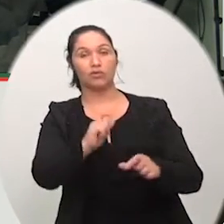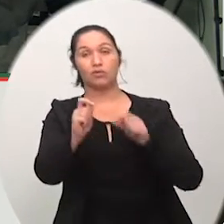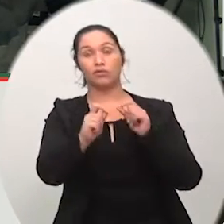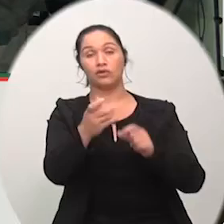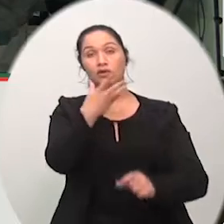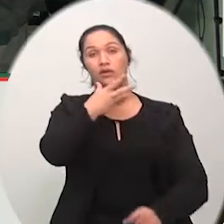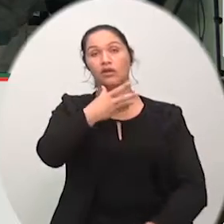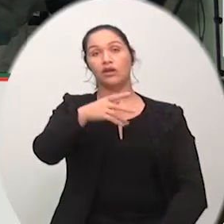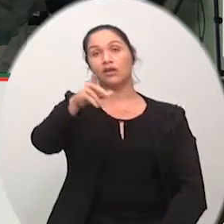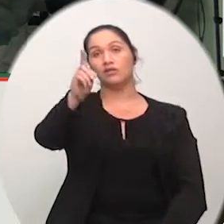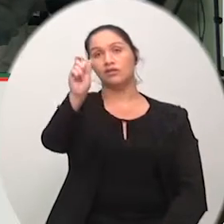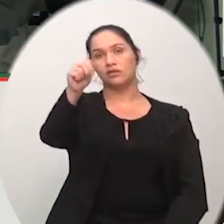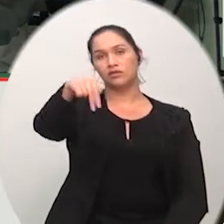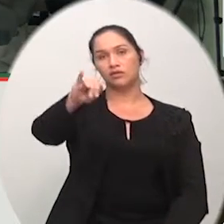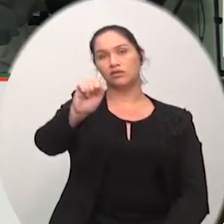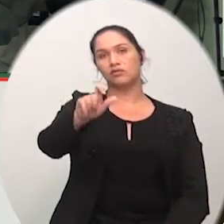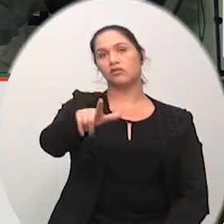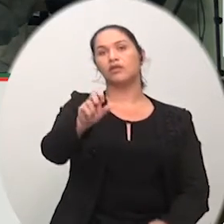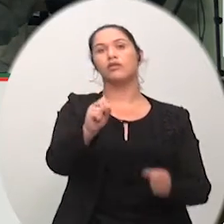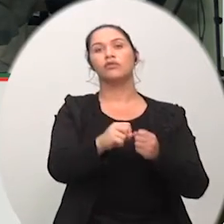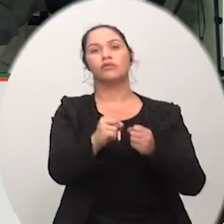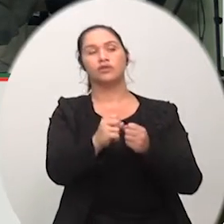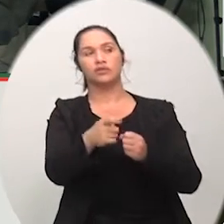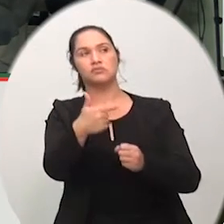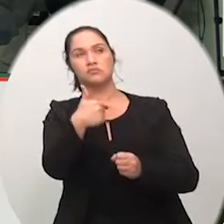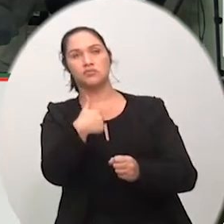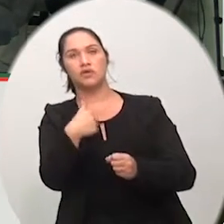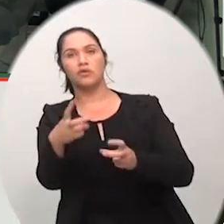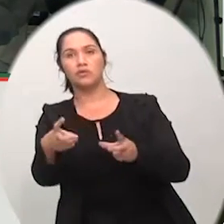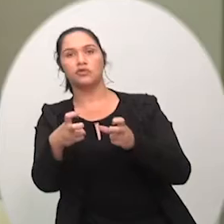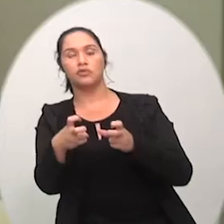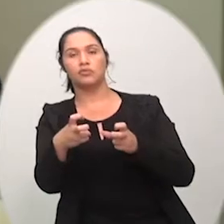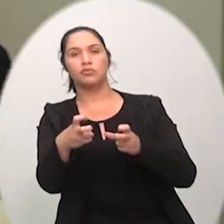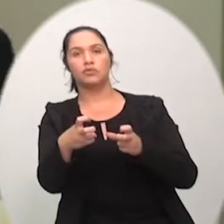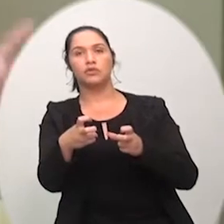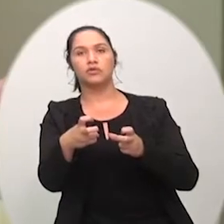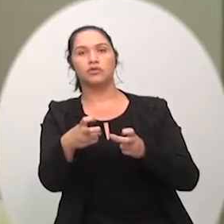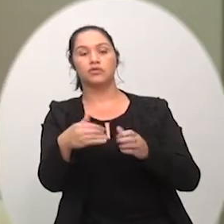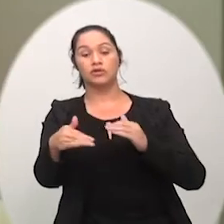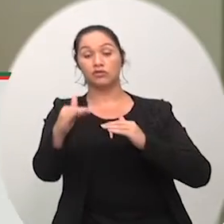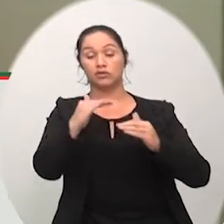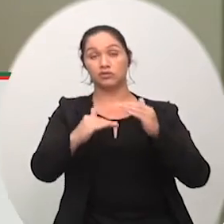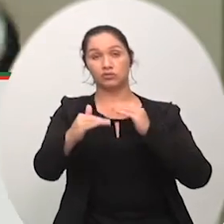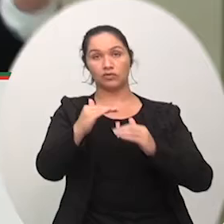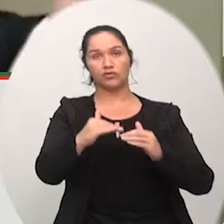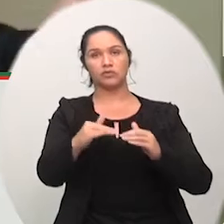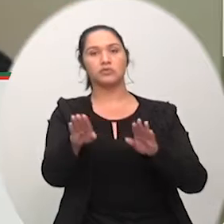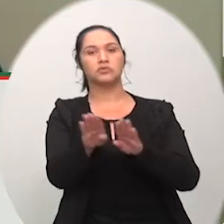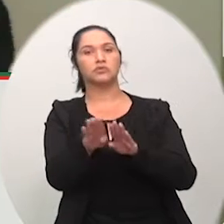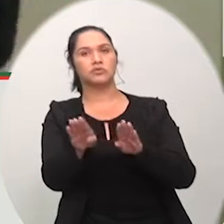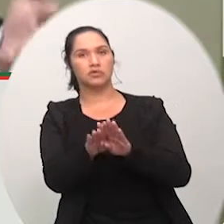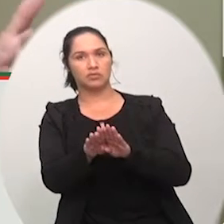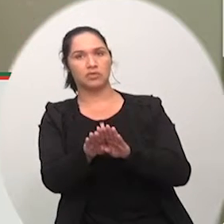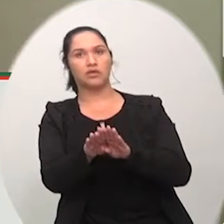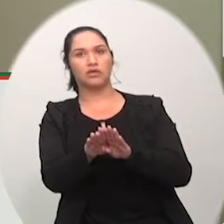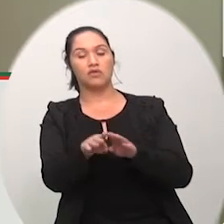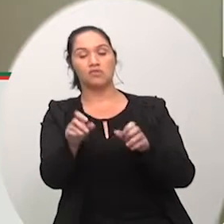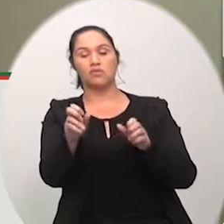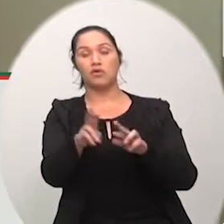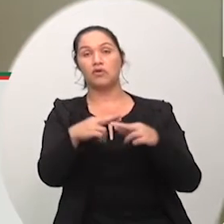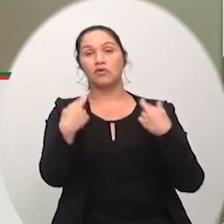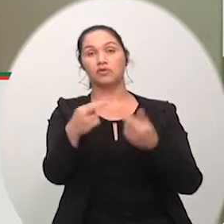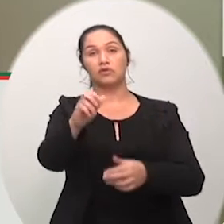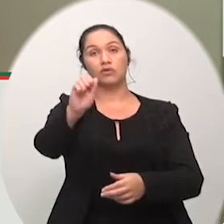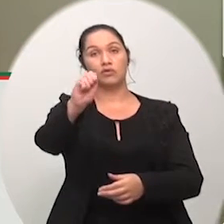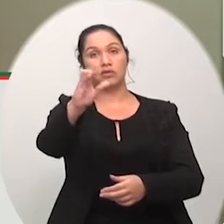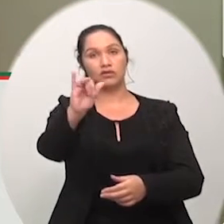já está se movimentando também hoje eu vi ele numa reunião com o pessoal da SIC se movimentando em relação a isso nem é deputado ainda mas já está fazendo o seu trabalho